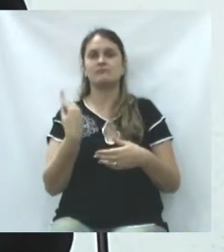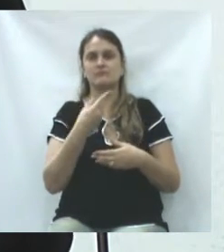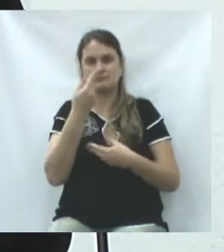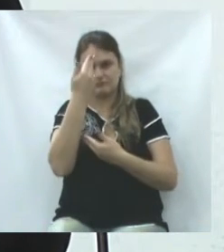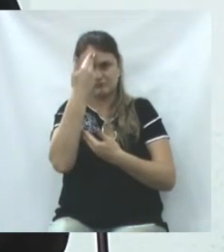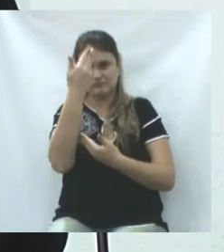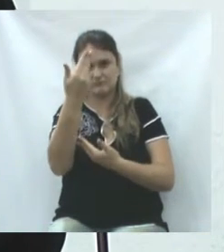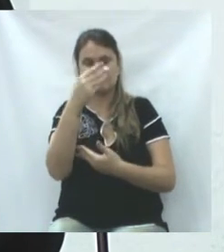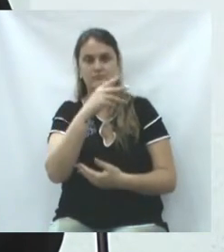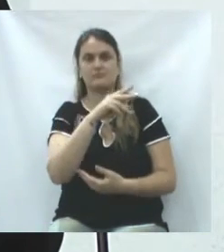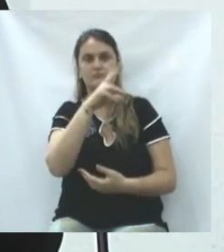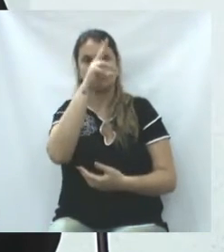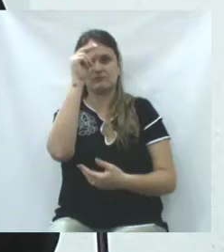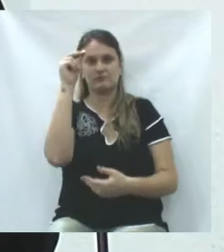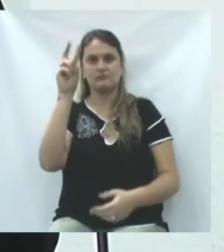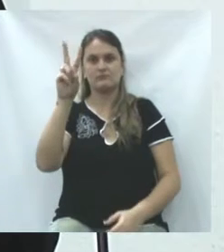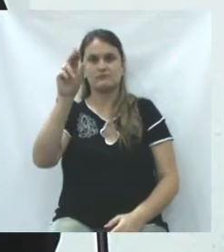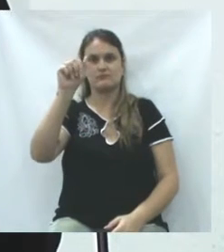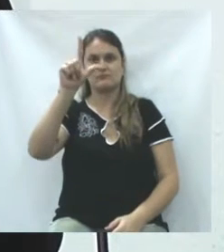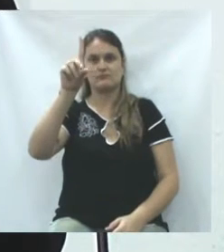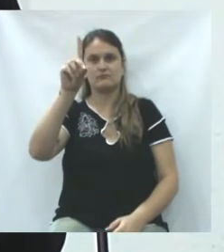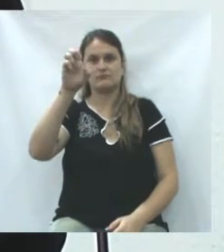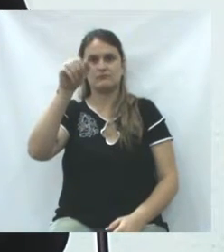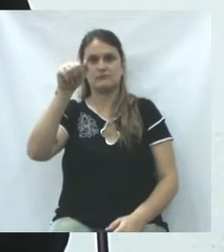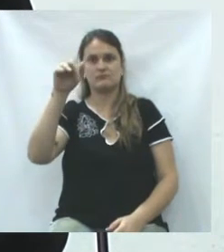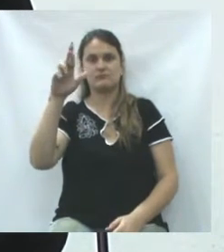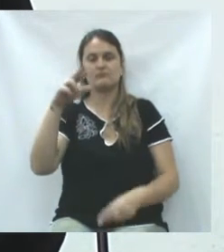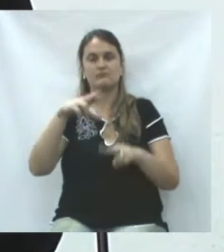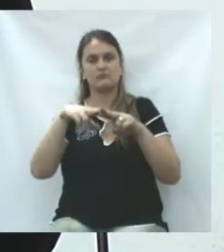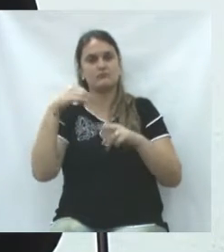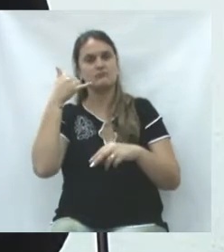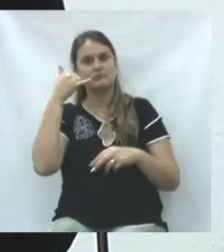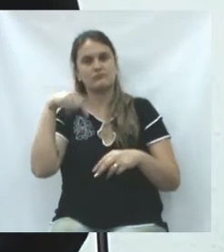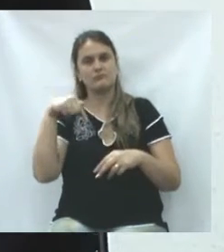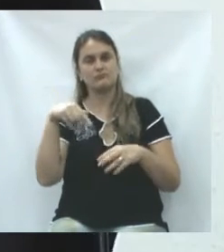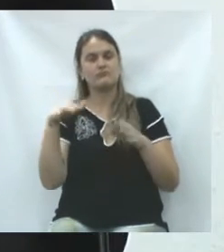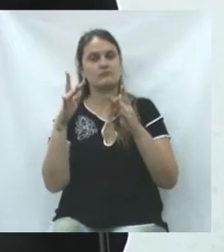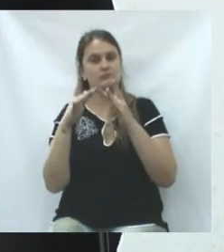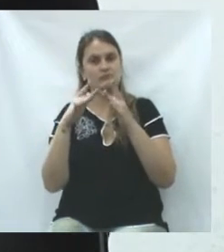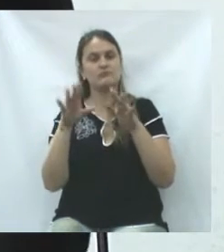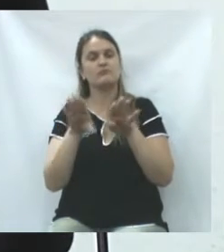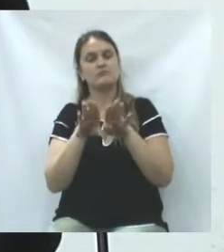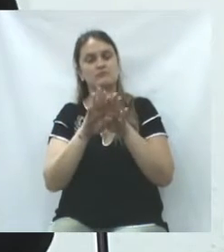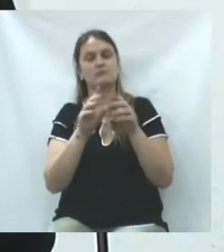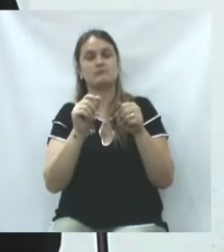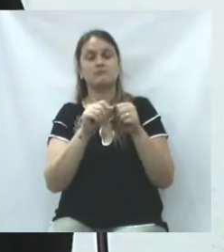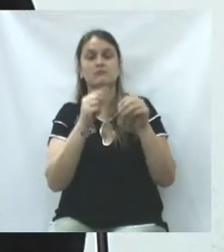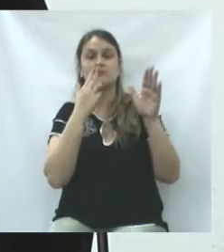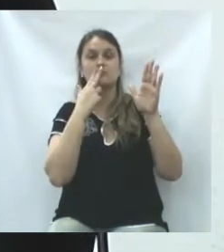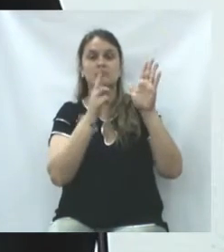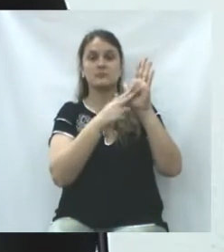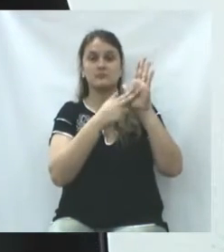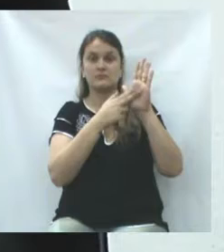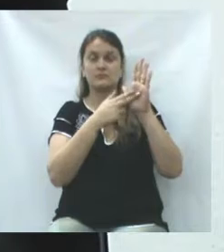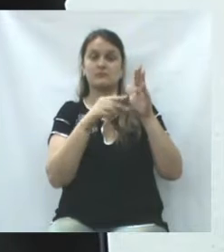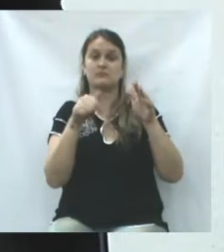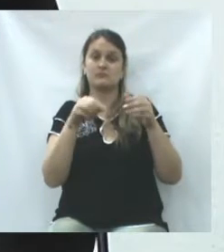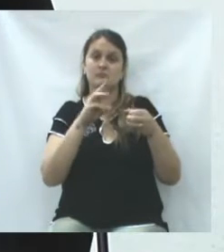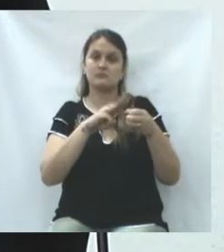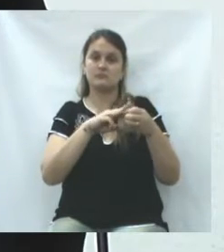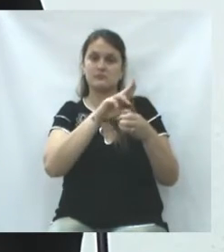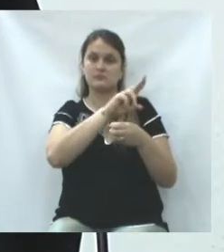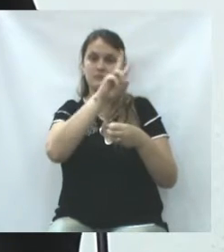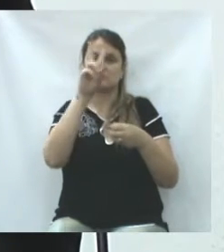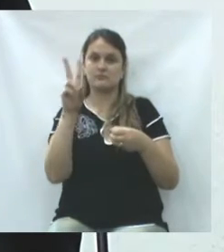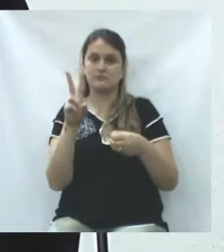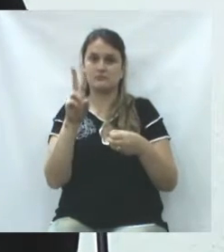aqui, nosso agradecimento ao prefeito Waldemar Capeletti por ter entrado em contato conosco e ter feito essa propositura ao